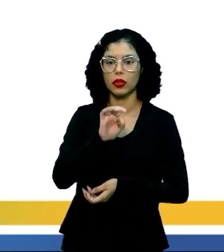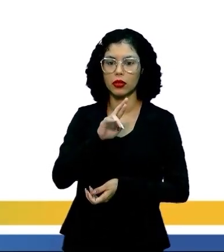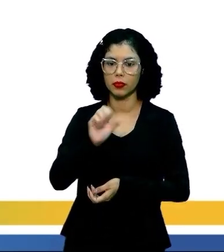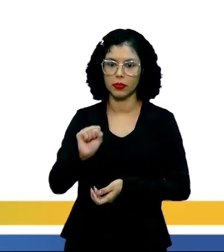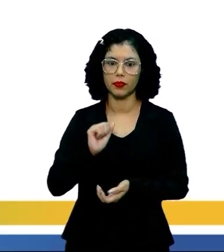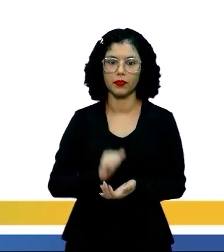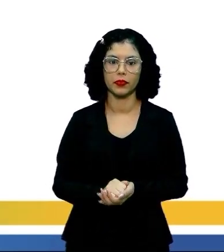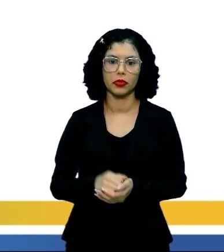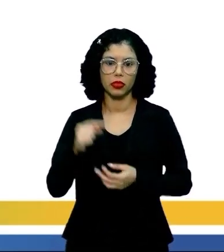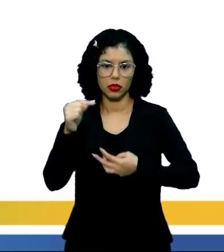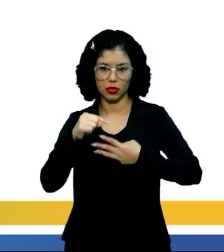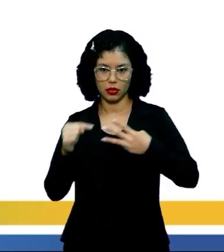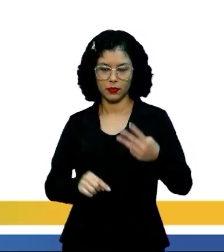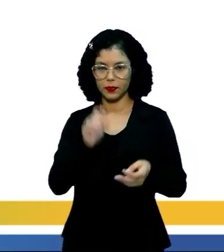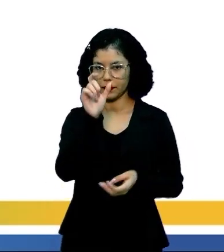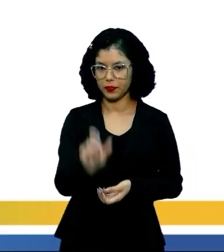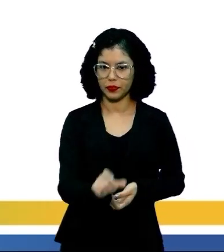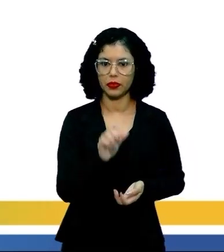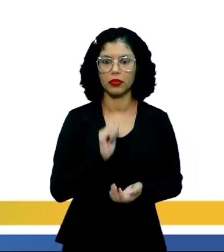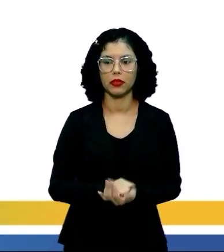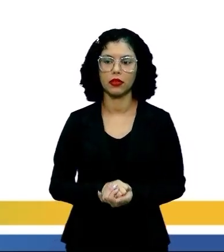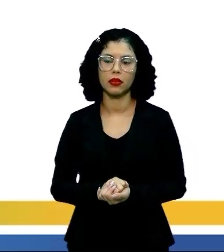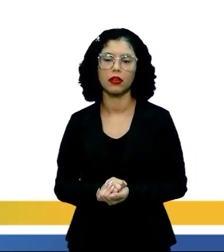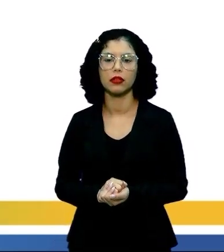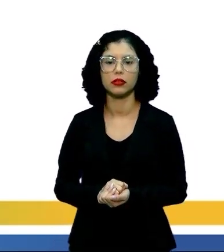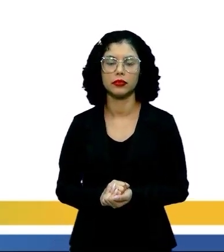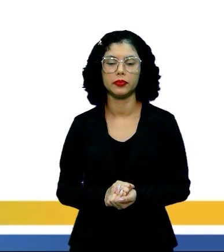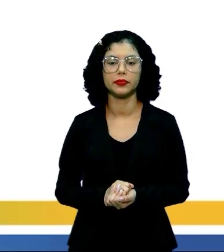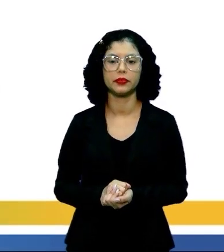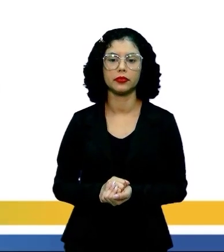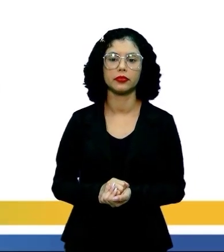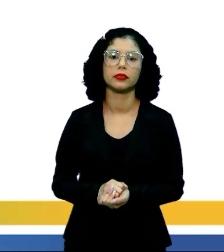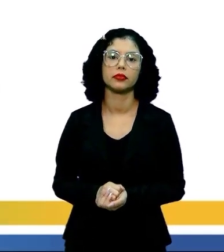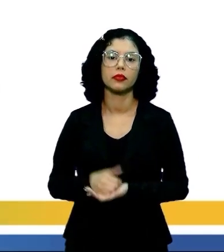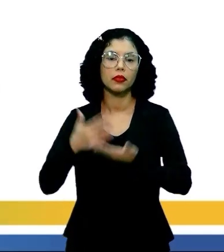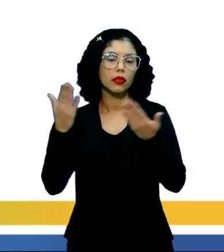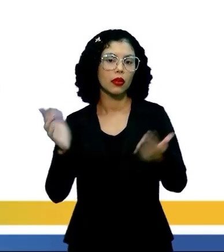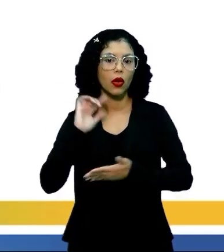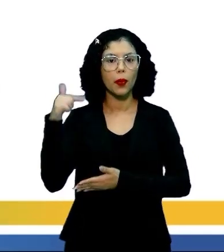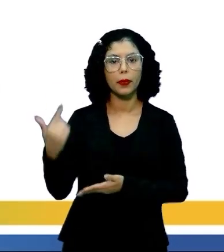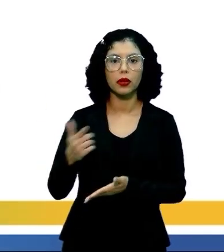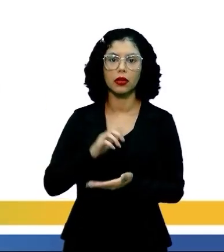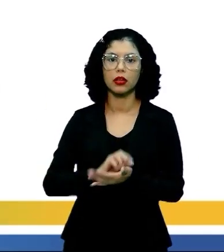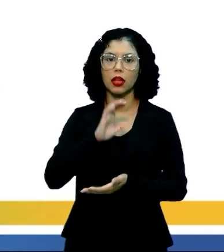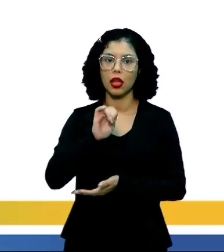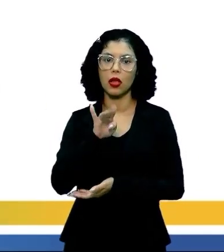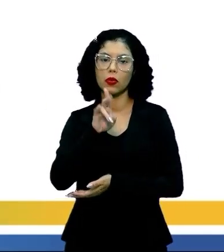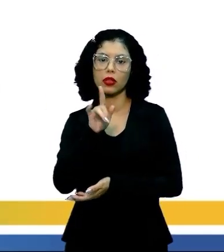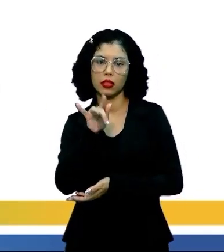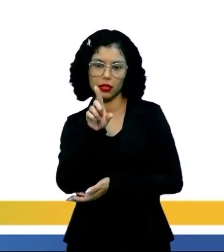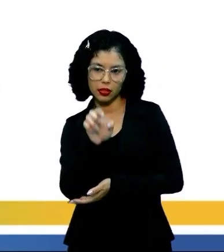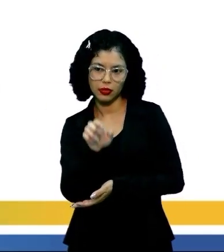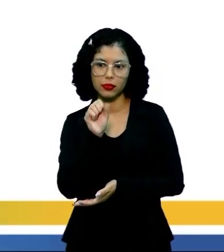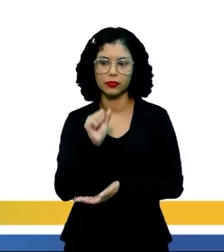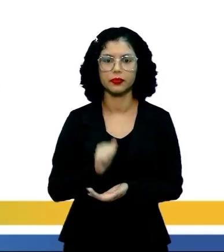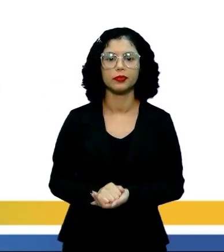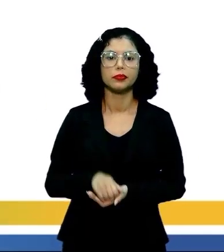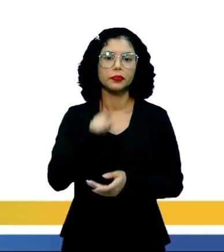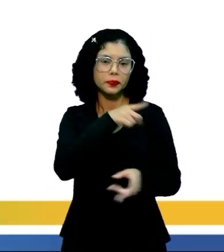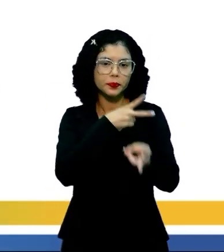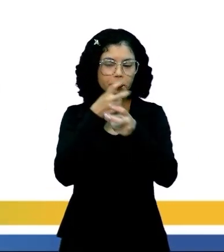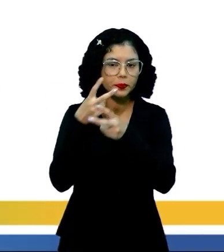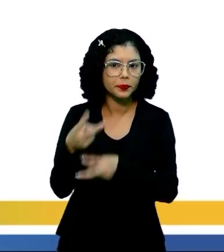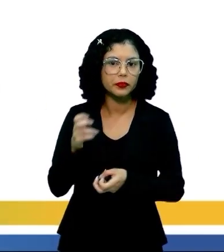temos aí os três principais personagens desta obra. Próximo autor, Euclides da Cunha. Vocês